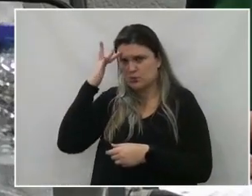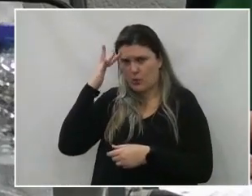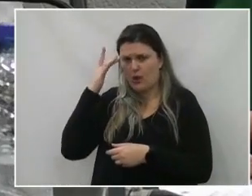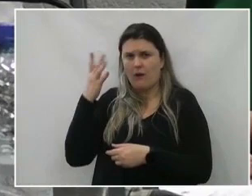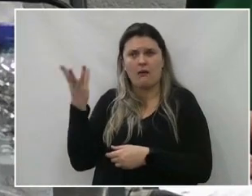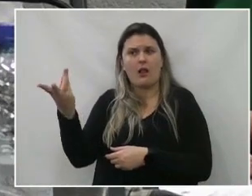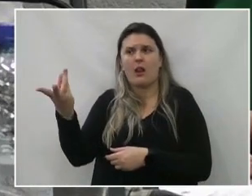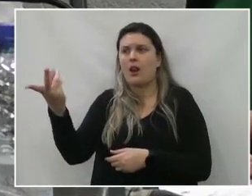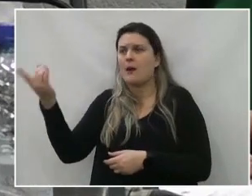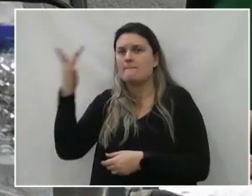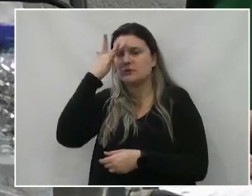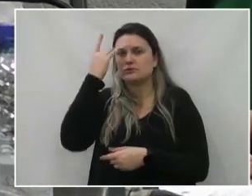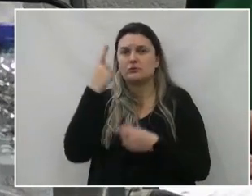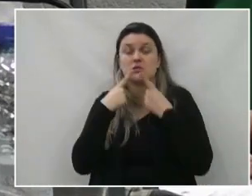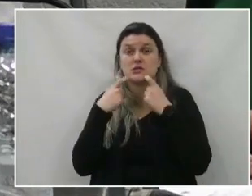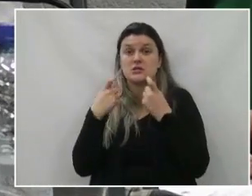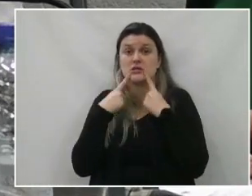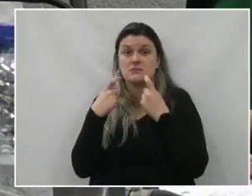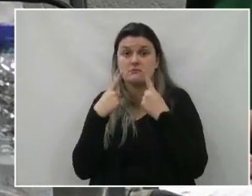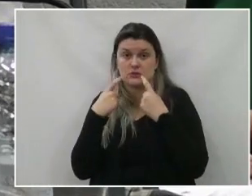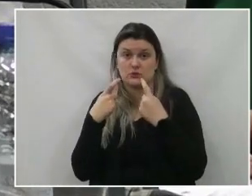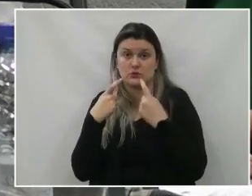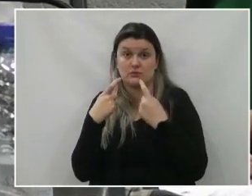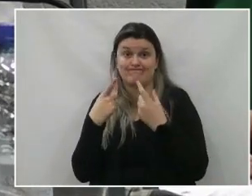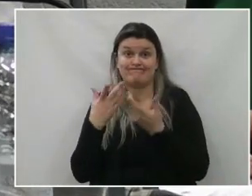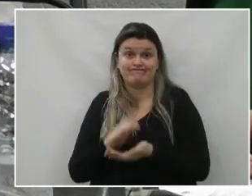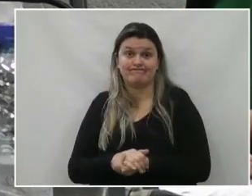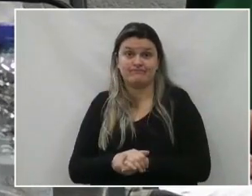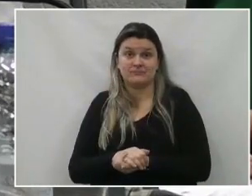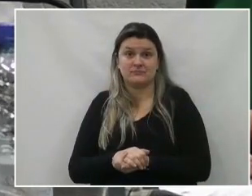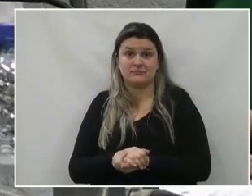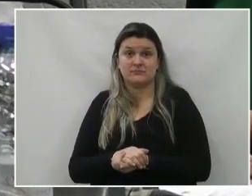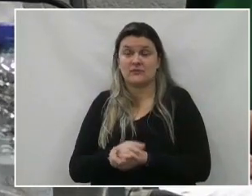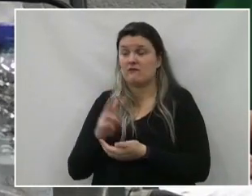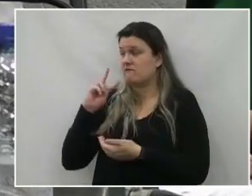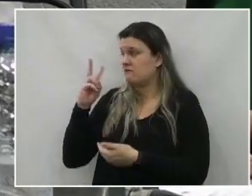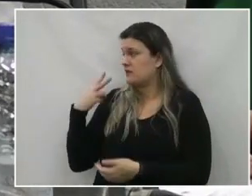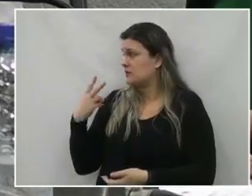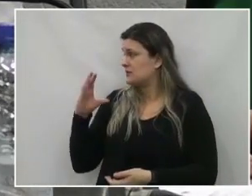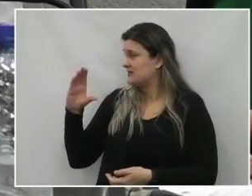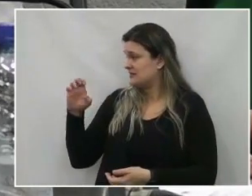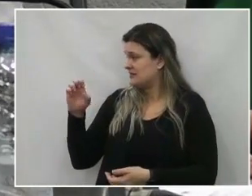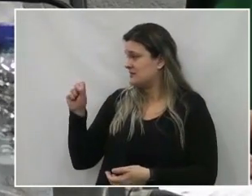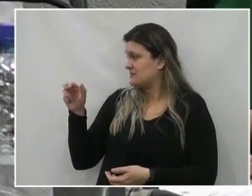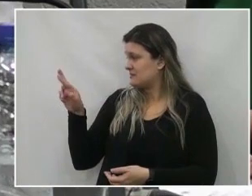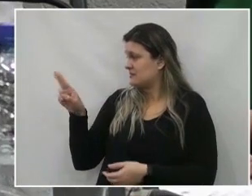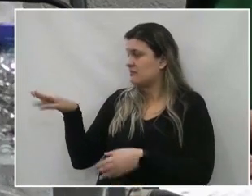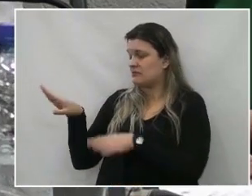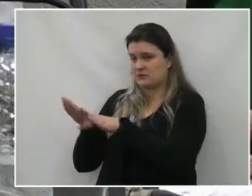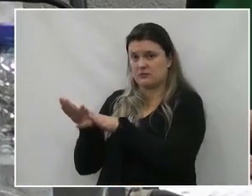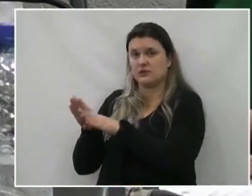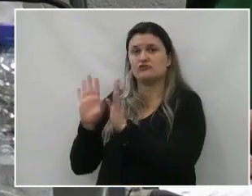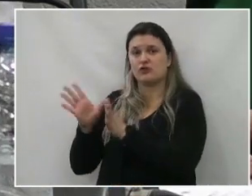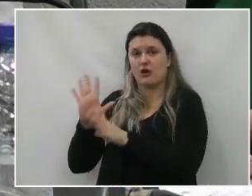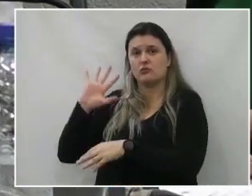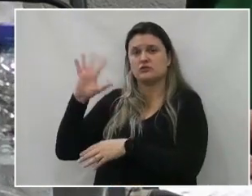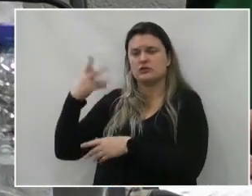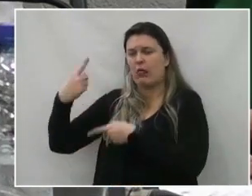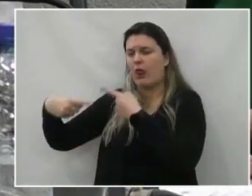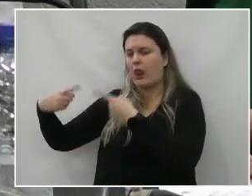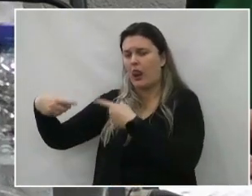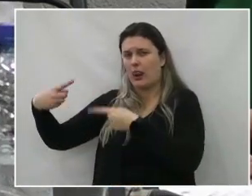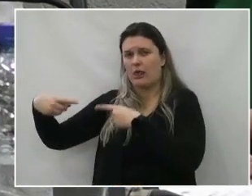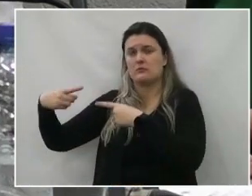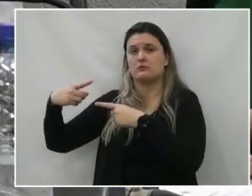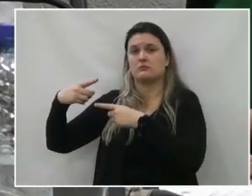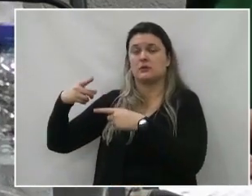inúmeras pessoas reclamando do atendimento daquele cidadão. César Impinotti tem aqui na família dele pessoas que já tiveram discussão com ele,